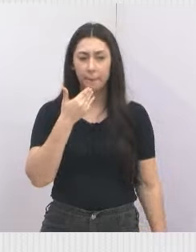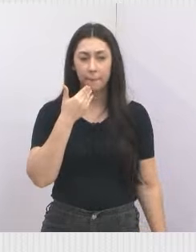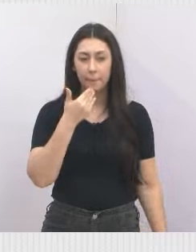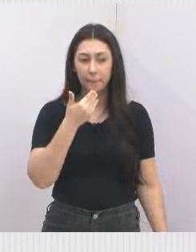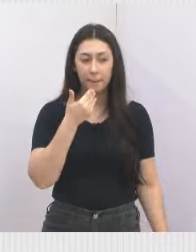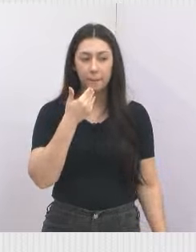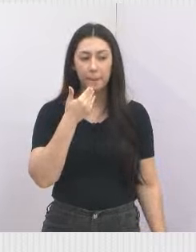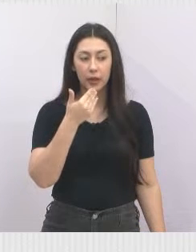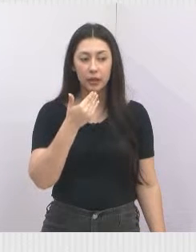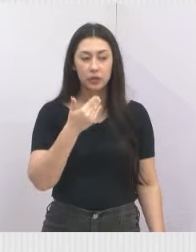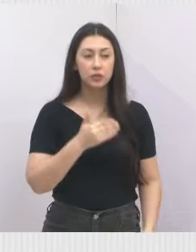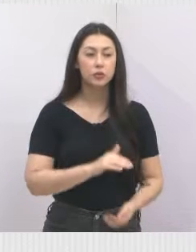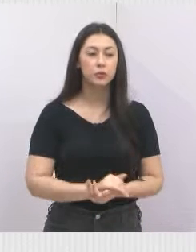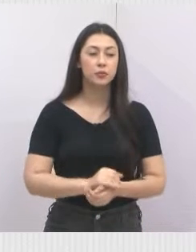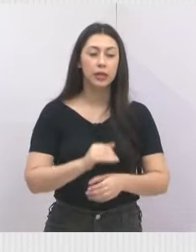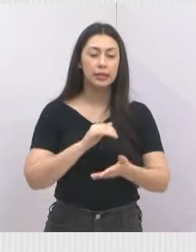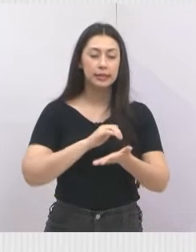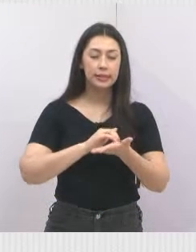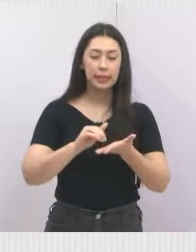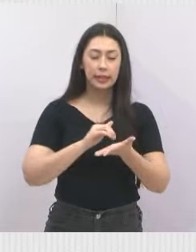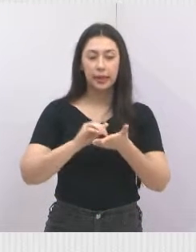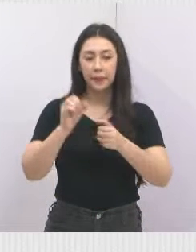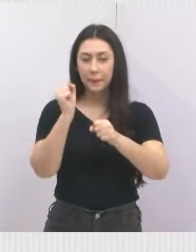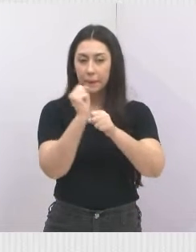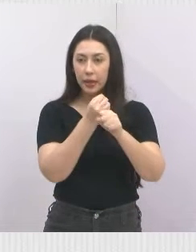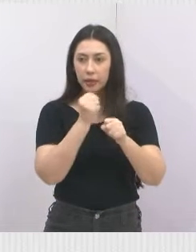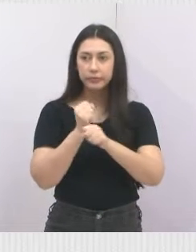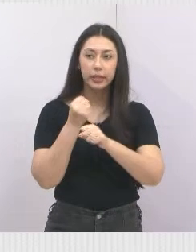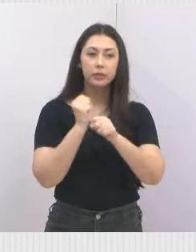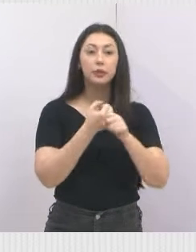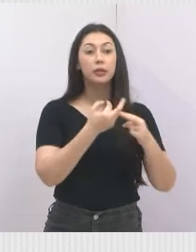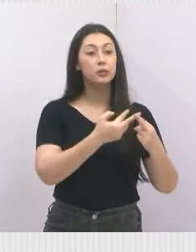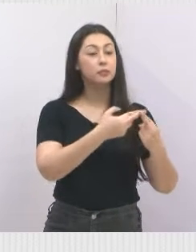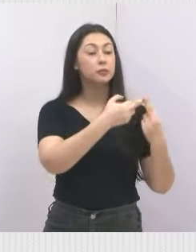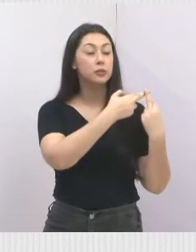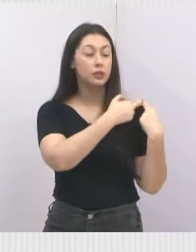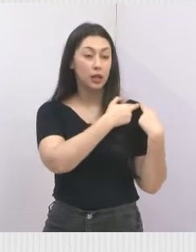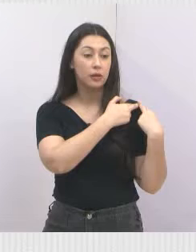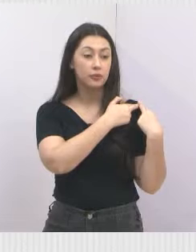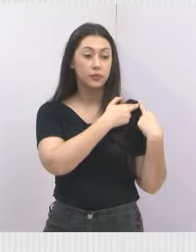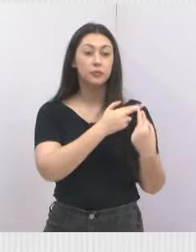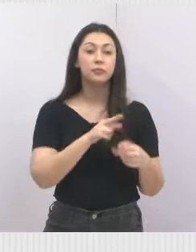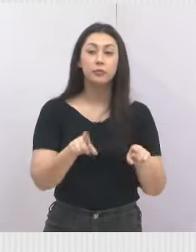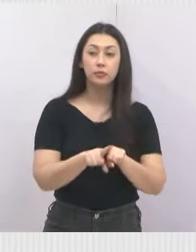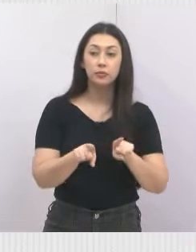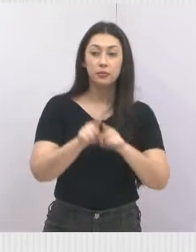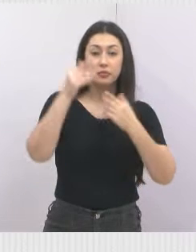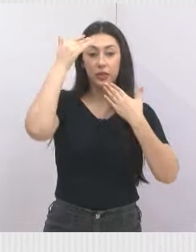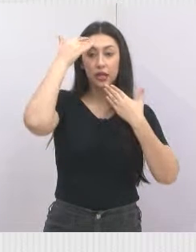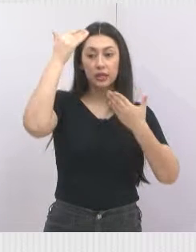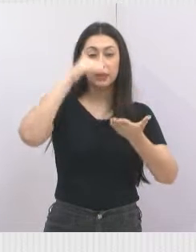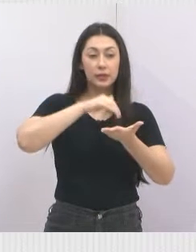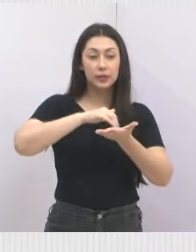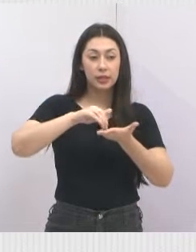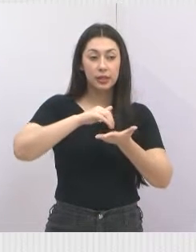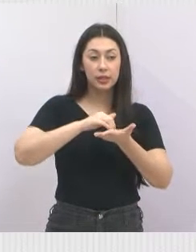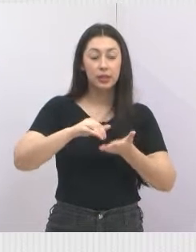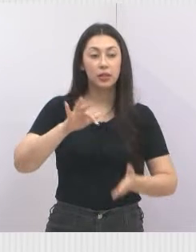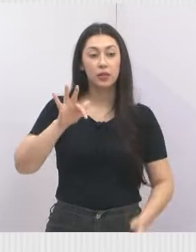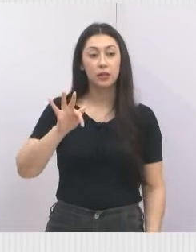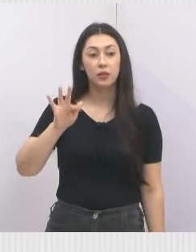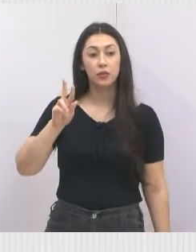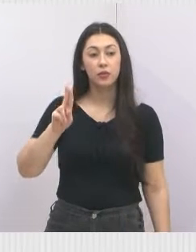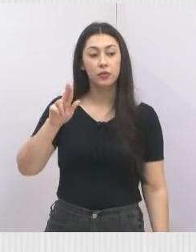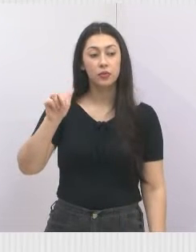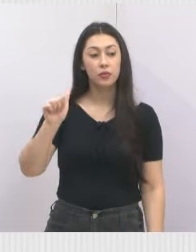Infra, né, que é o responsável aí, agradecer também aí o secretário do Infra, né, o Fuad,